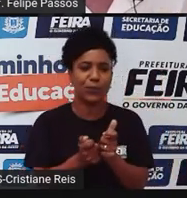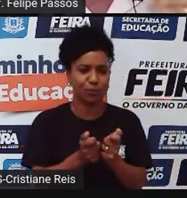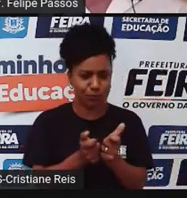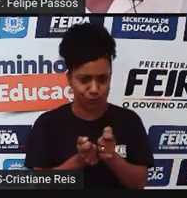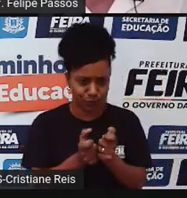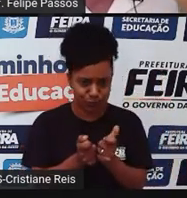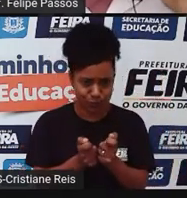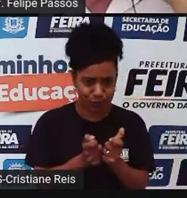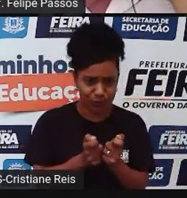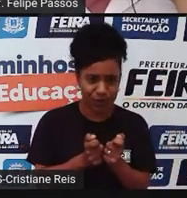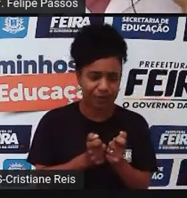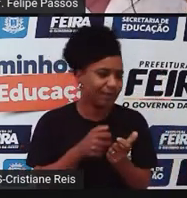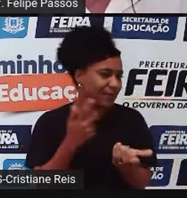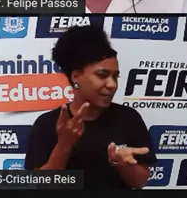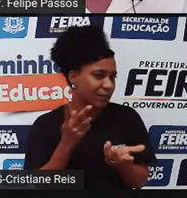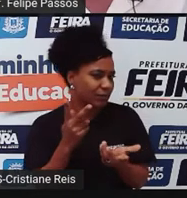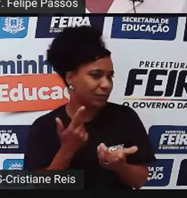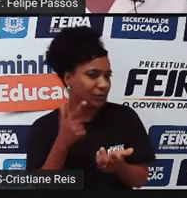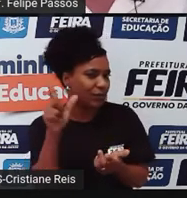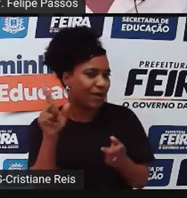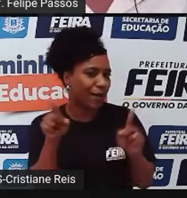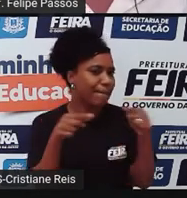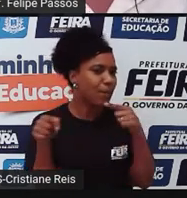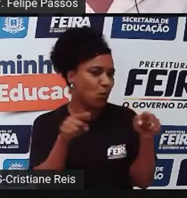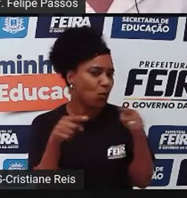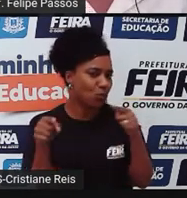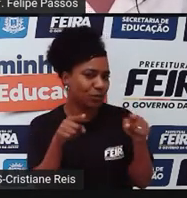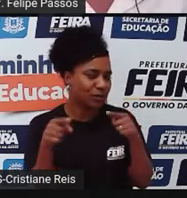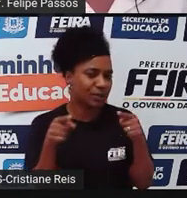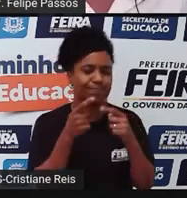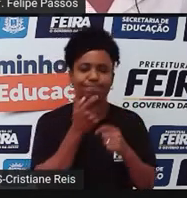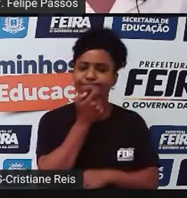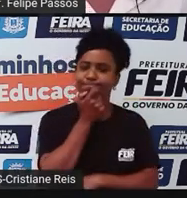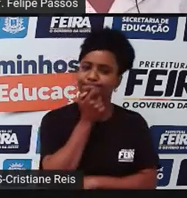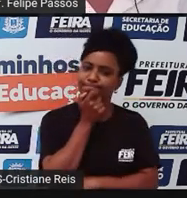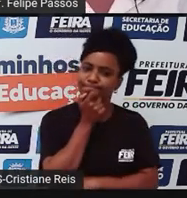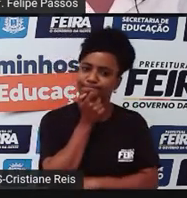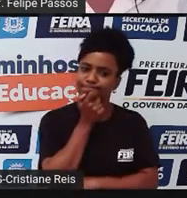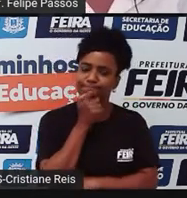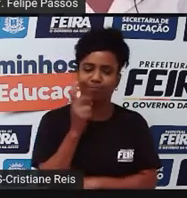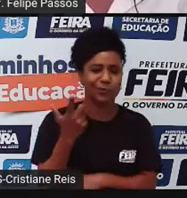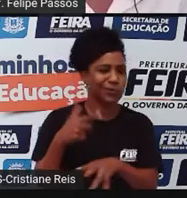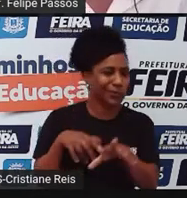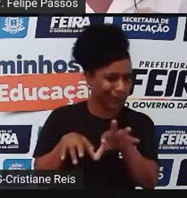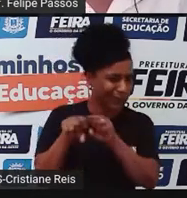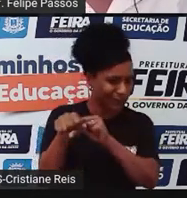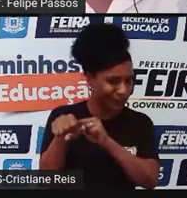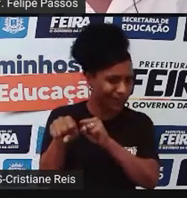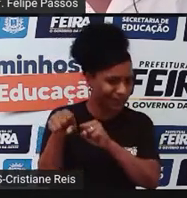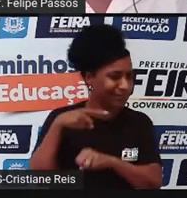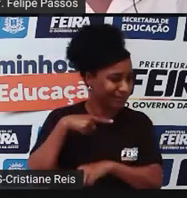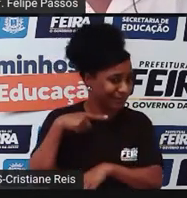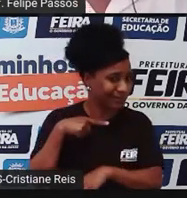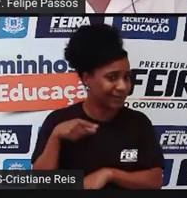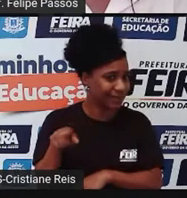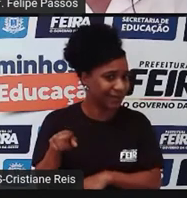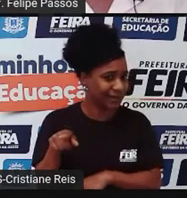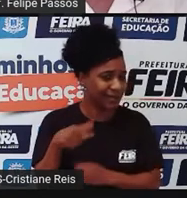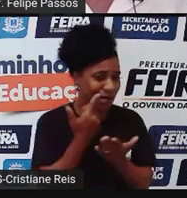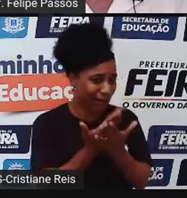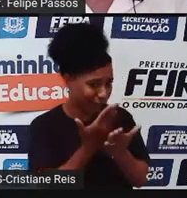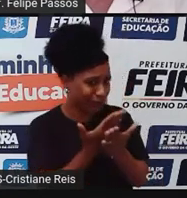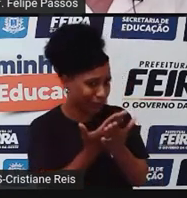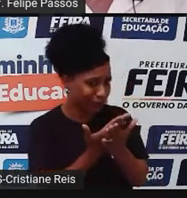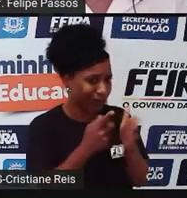música. Se a pessoa não tem uma formação, se uma pessoa não tem estudo